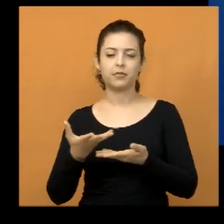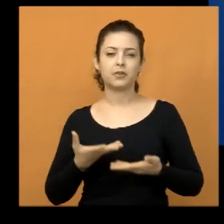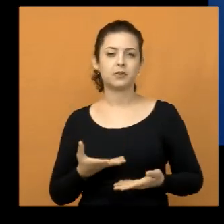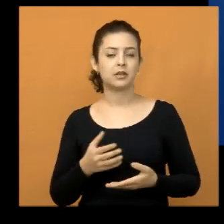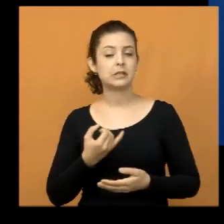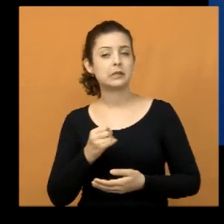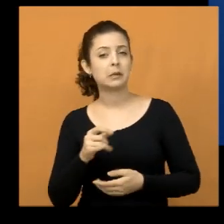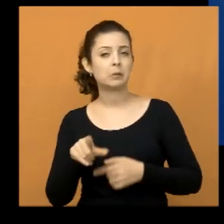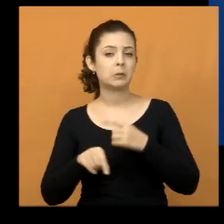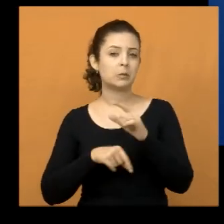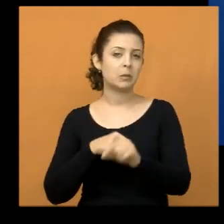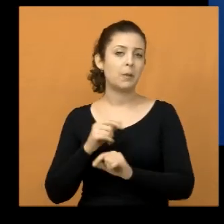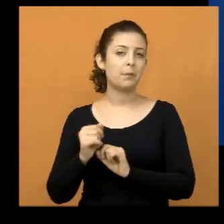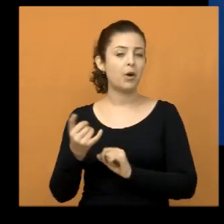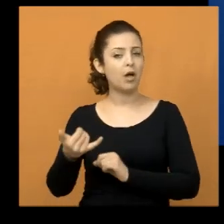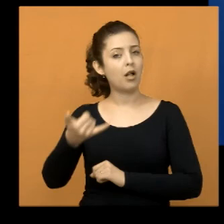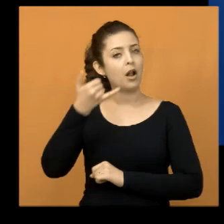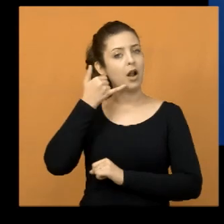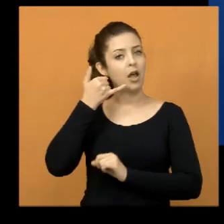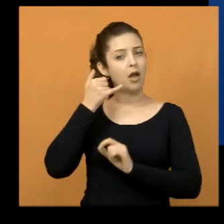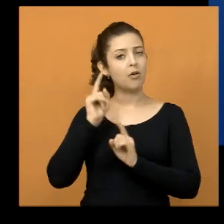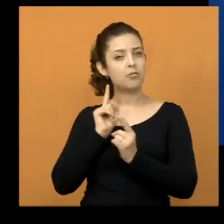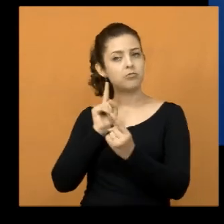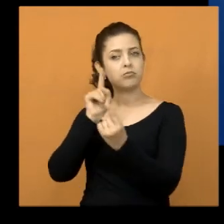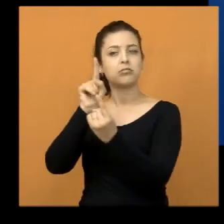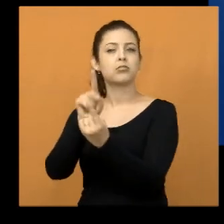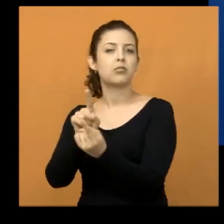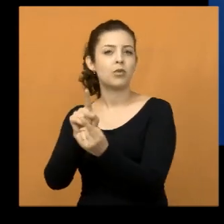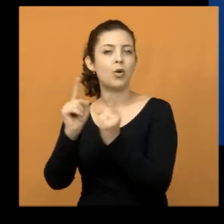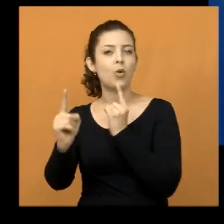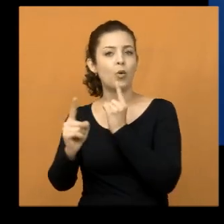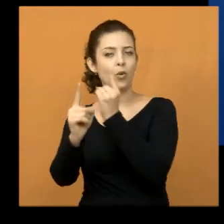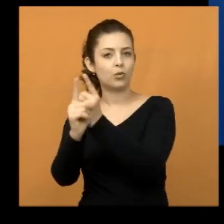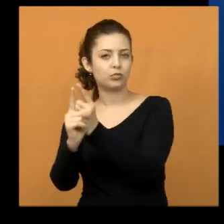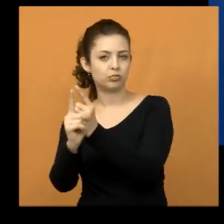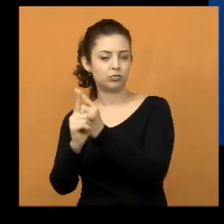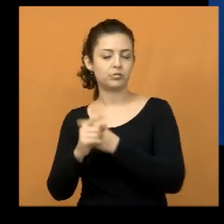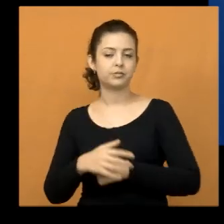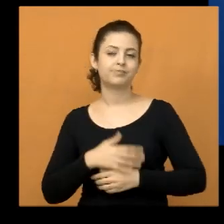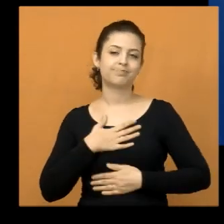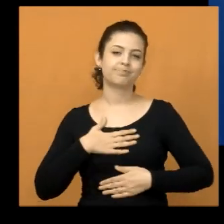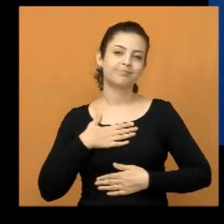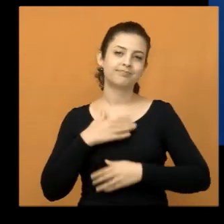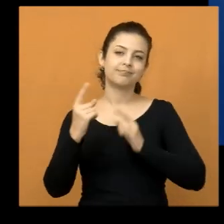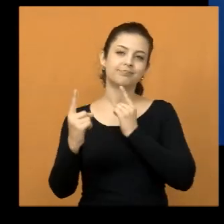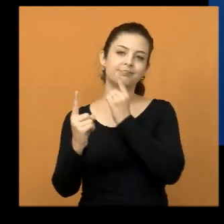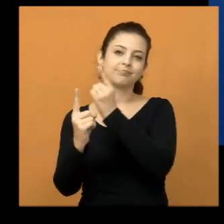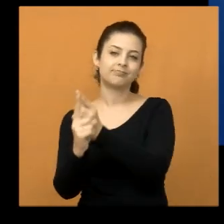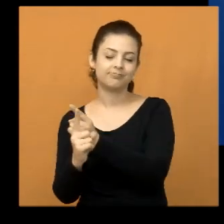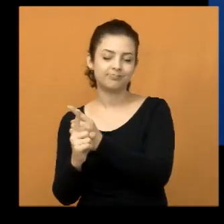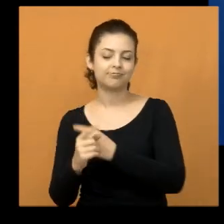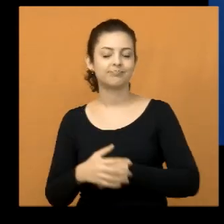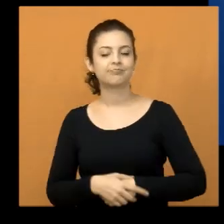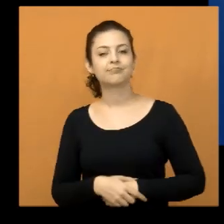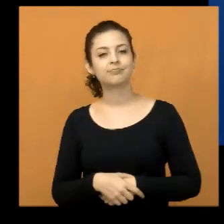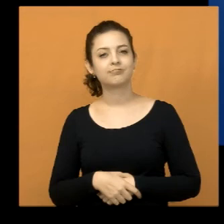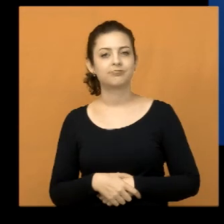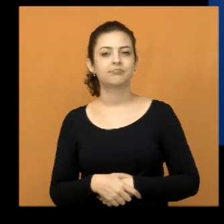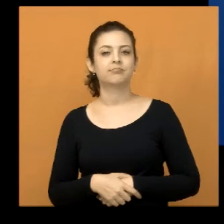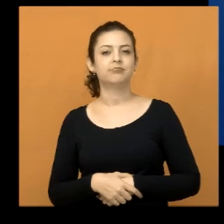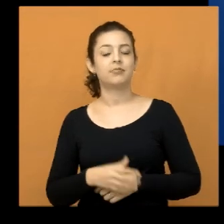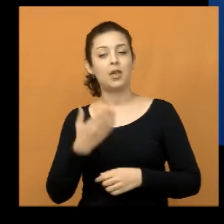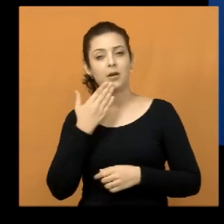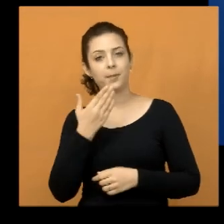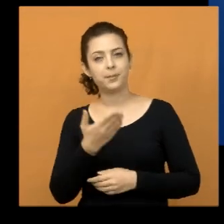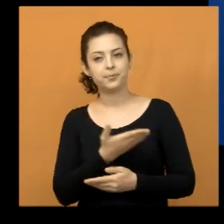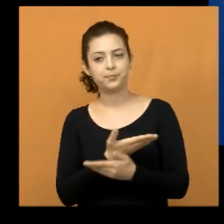também que preferirem, liguem para nós, que nós irá atendê-los com maior tranquilidade, sem problema nenhum. Então nós pedimos